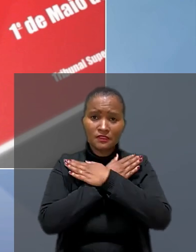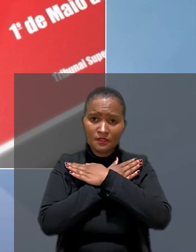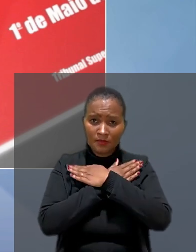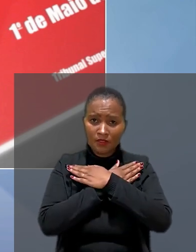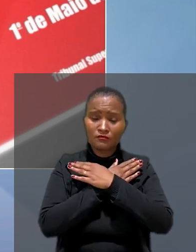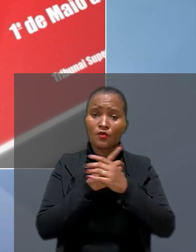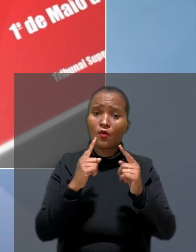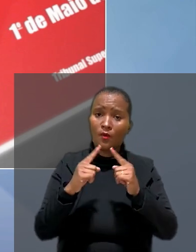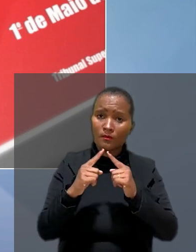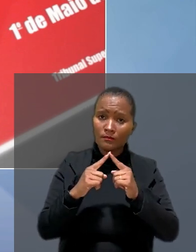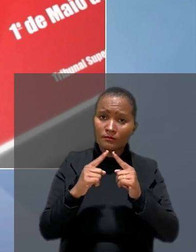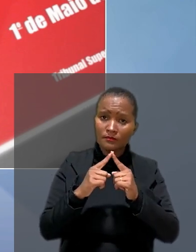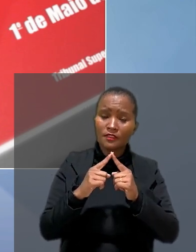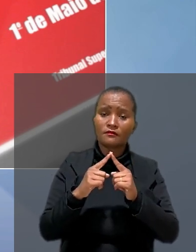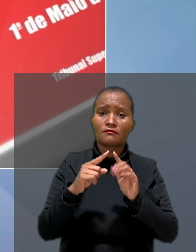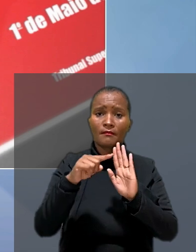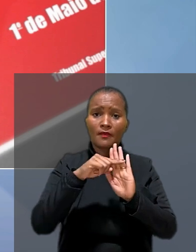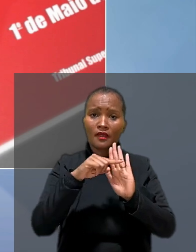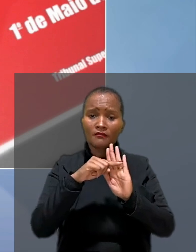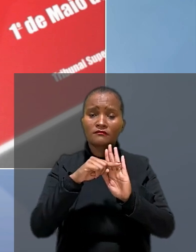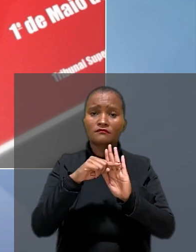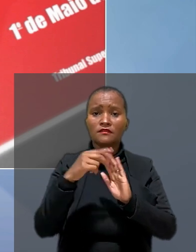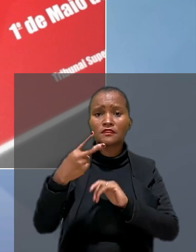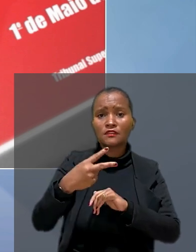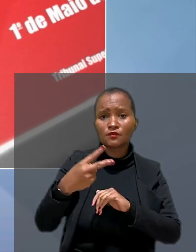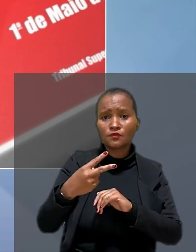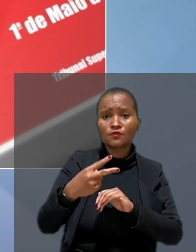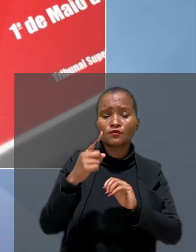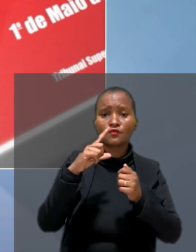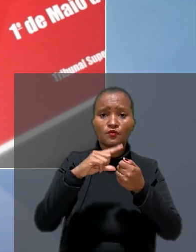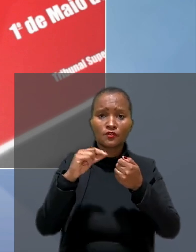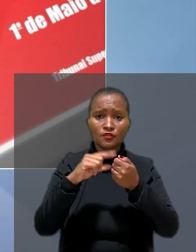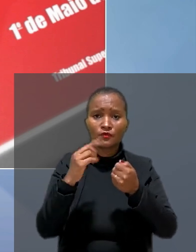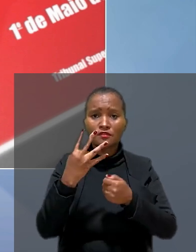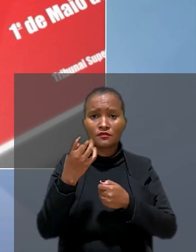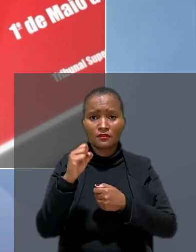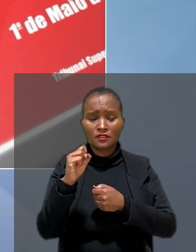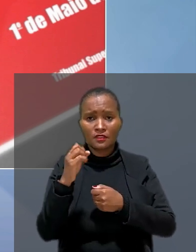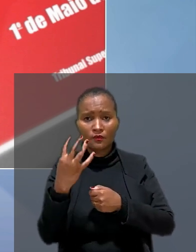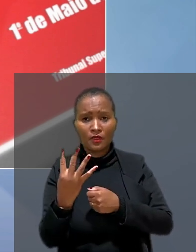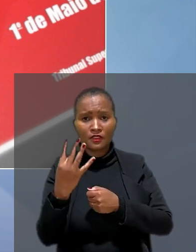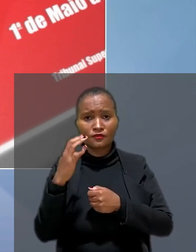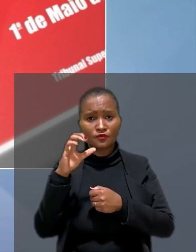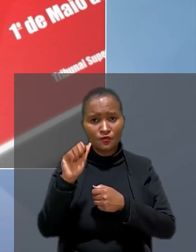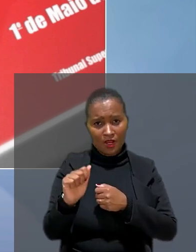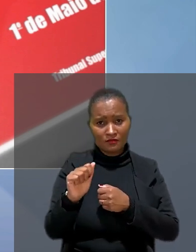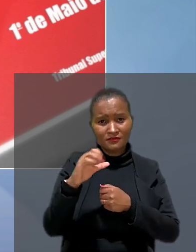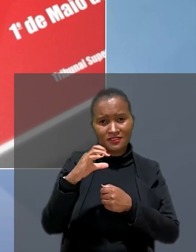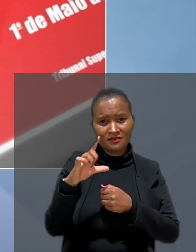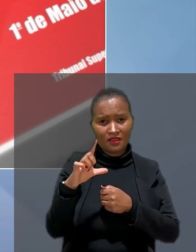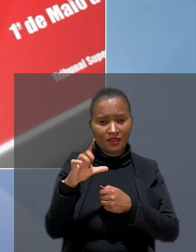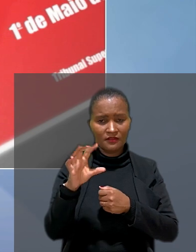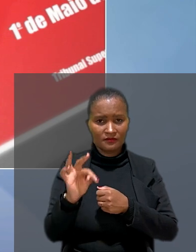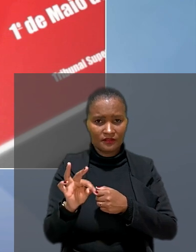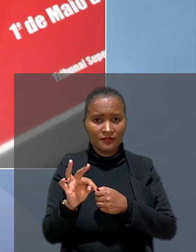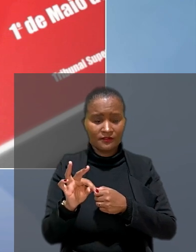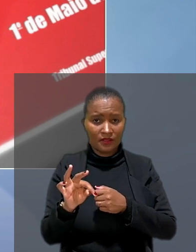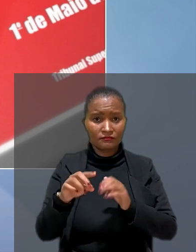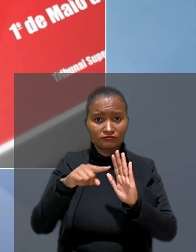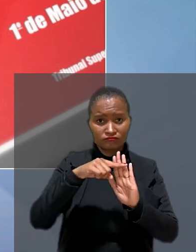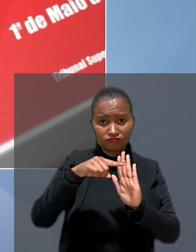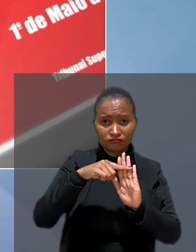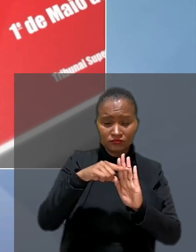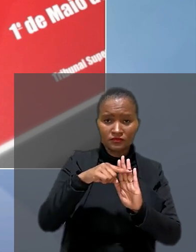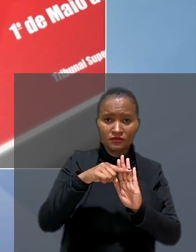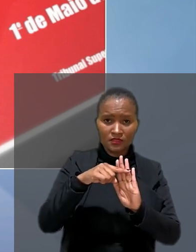está de acordo com o parágrafo 2º do artigo 484-A da Consolidação das Leis do Trabalho. Esse